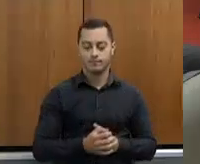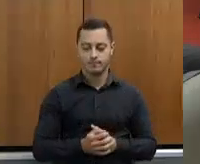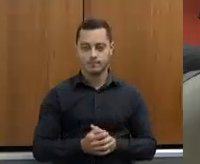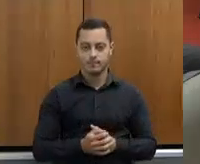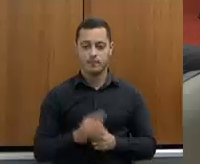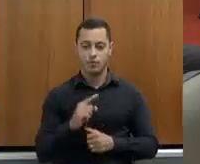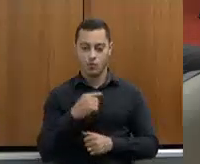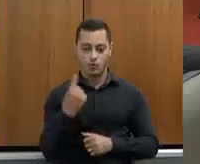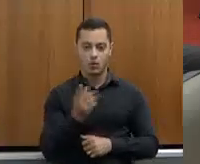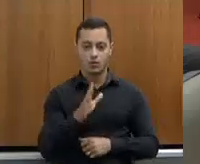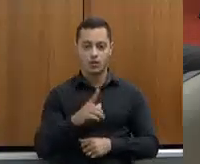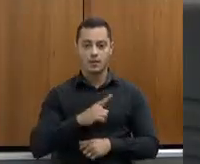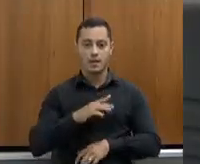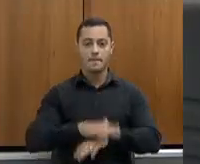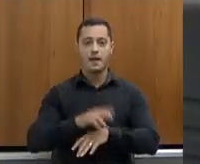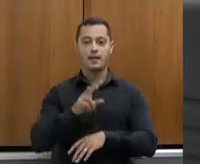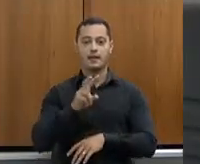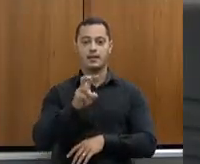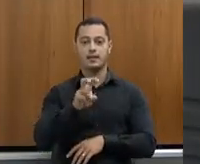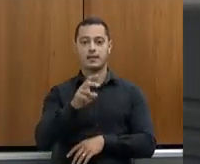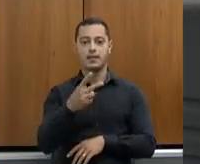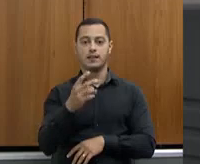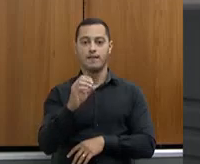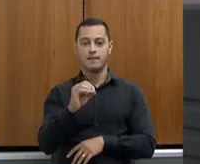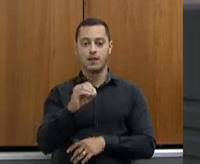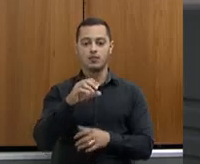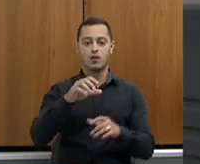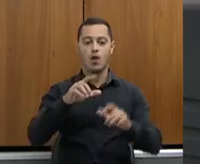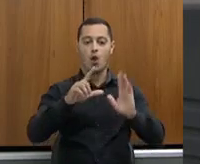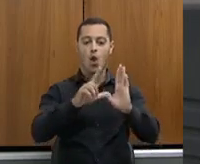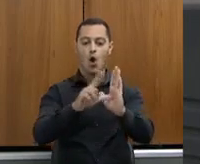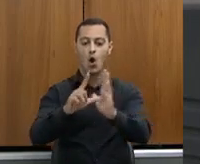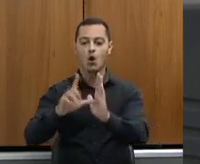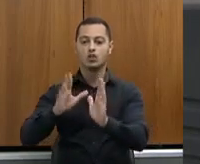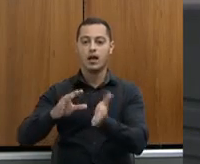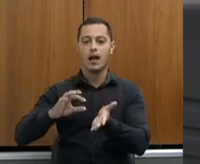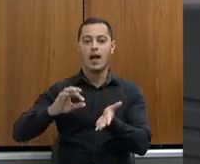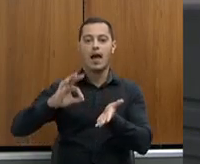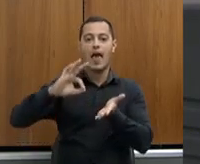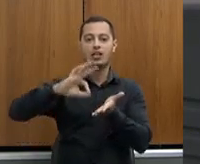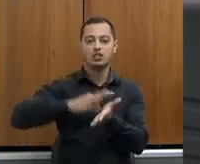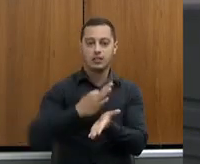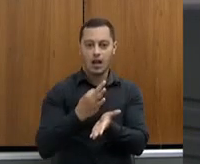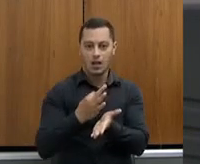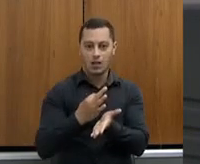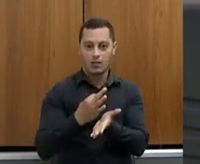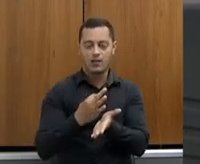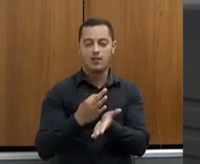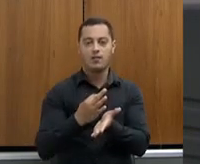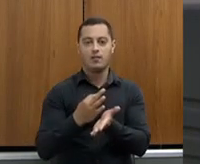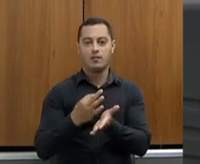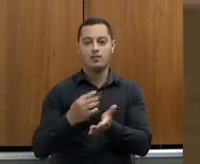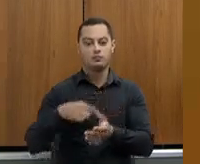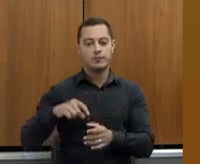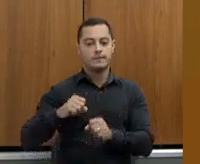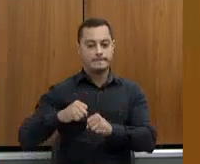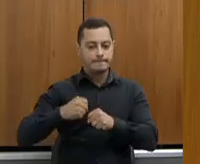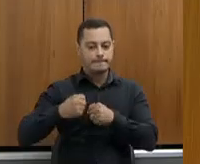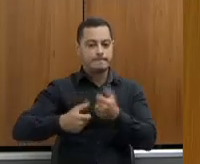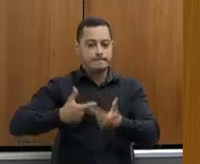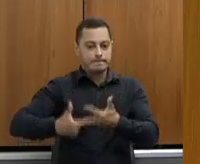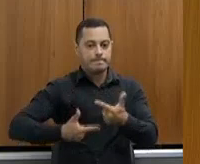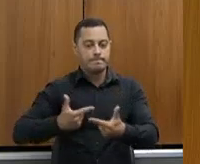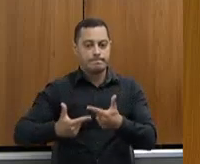de 520 estabelecimentos registrados. Nós estamos em uma força-tarefa mesmo, e, às vezes, infelizmente, incomoda,